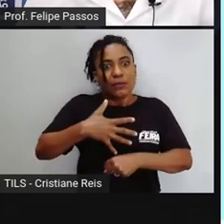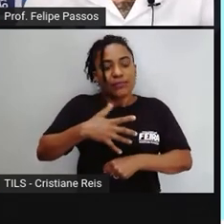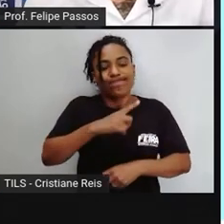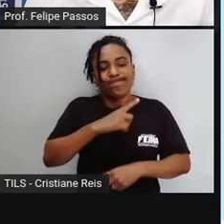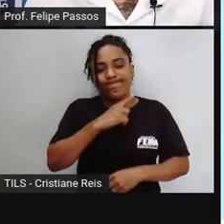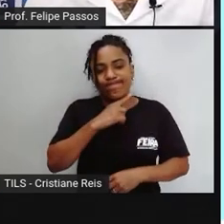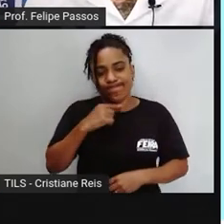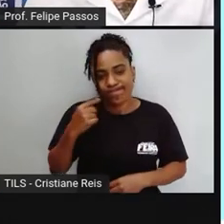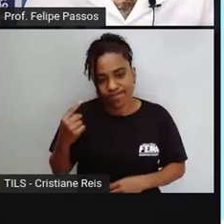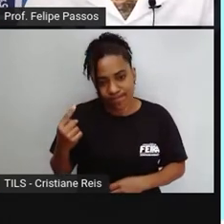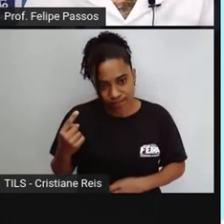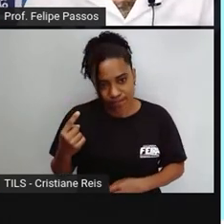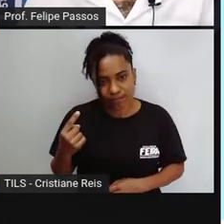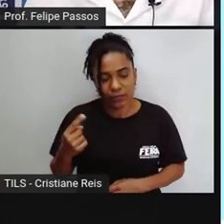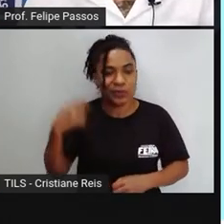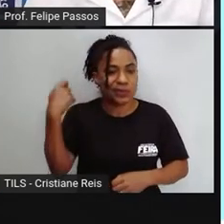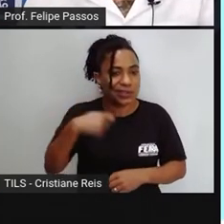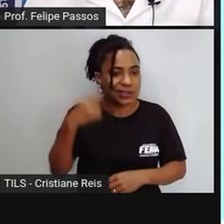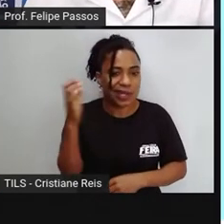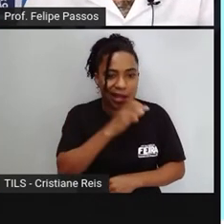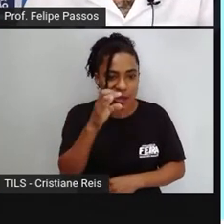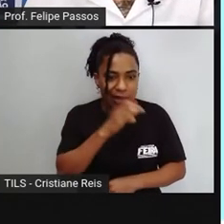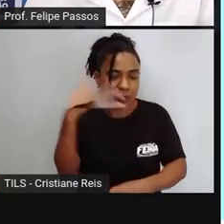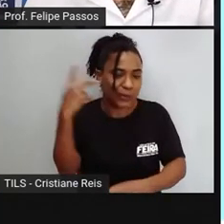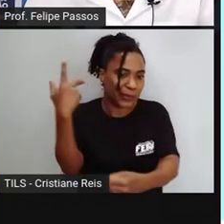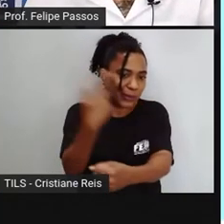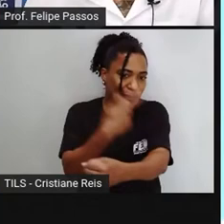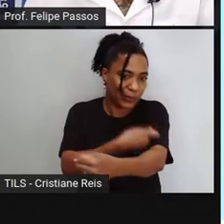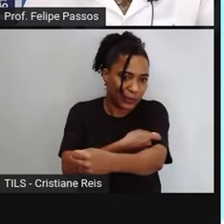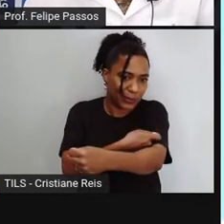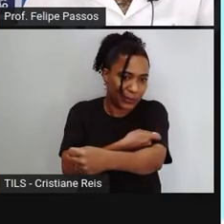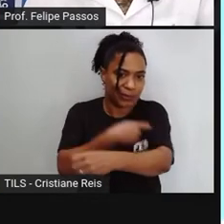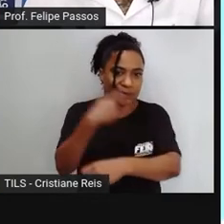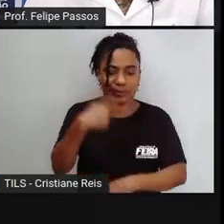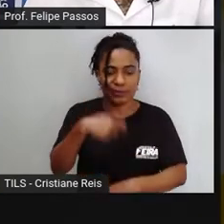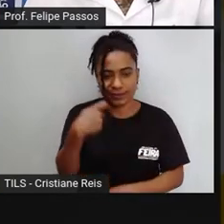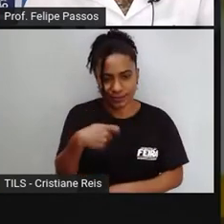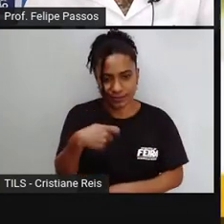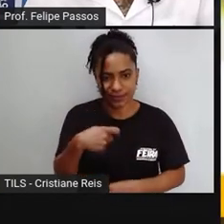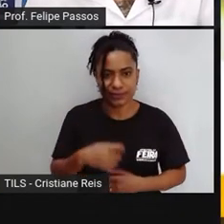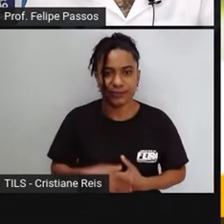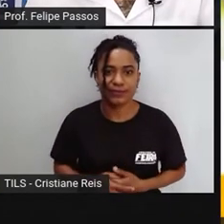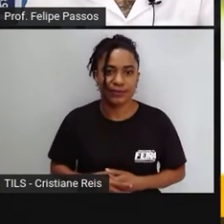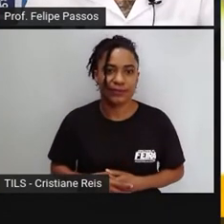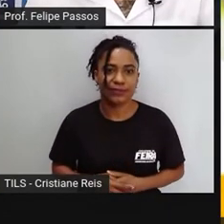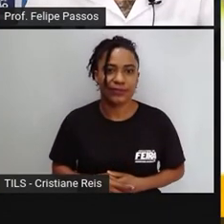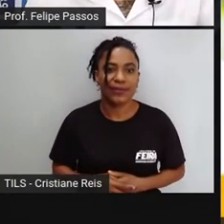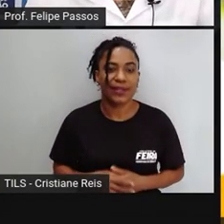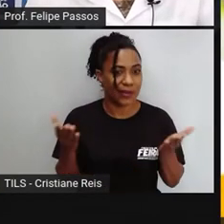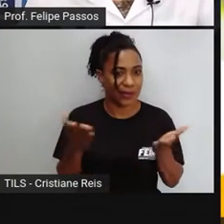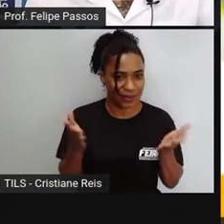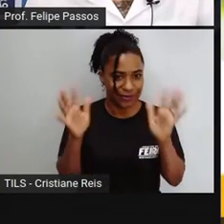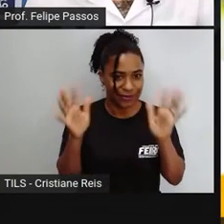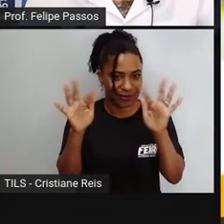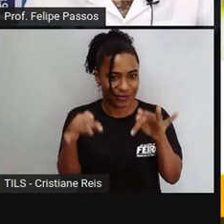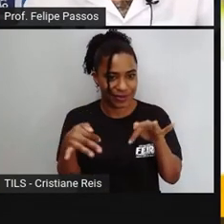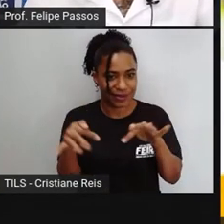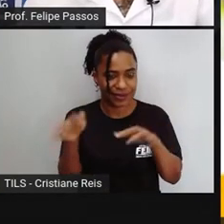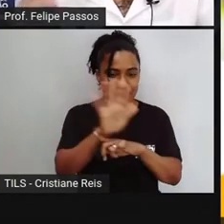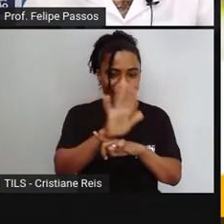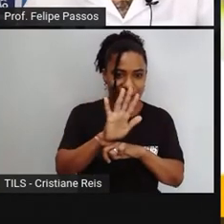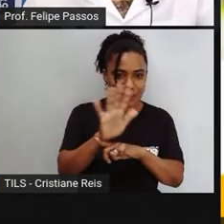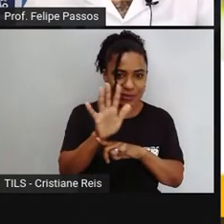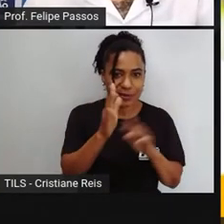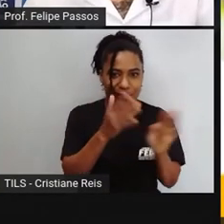Então o soro tem que ser aplicado quanto antes. Para finalizar, vamos assistir um videozinho que